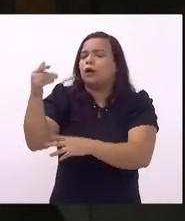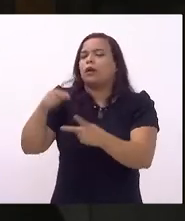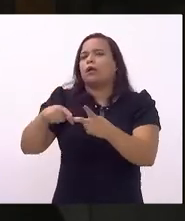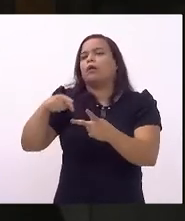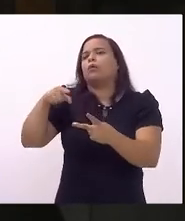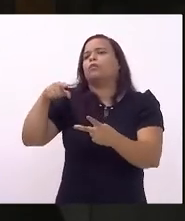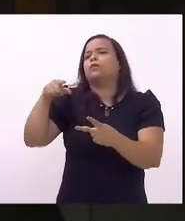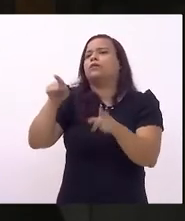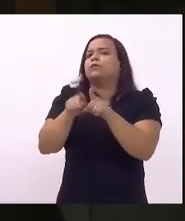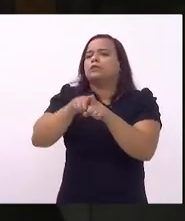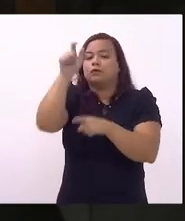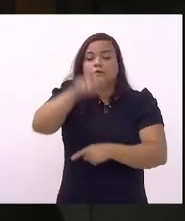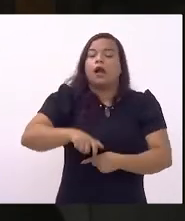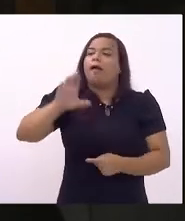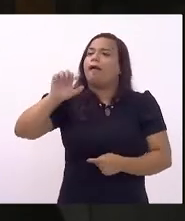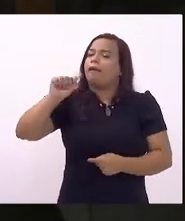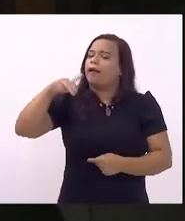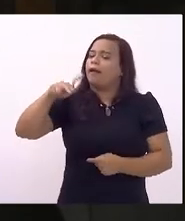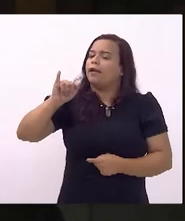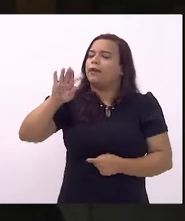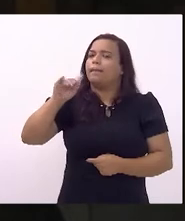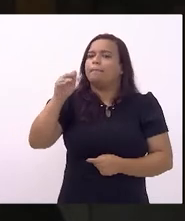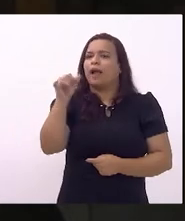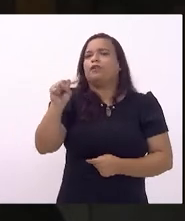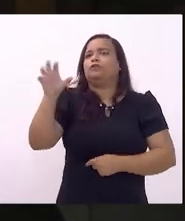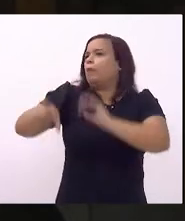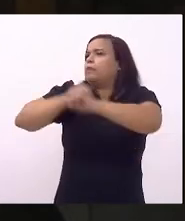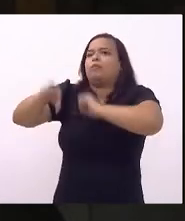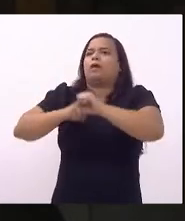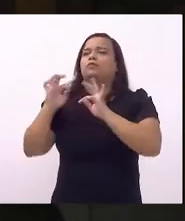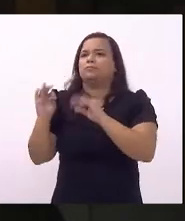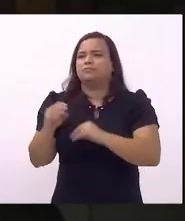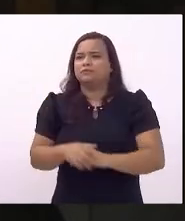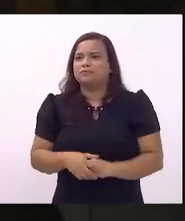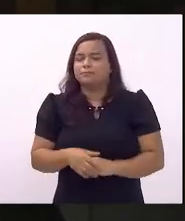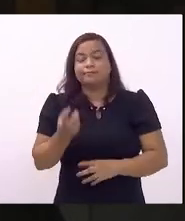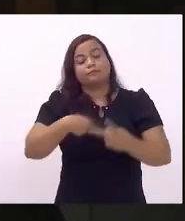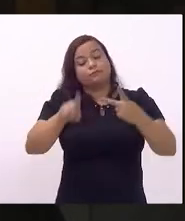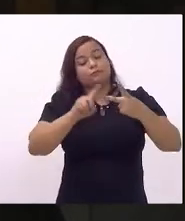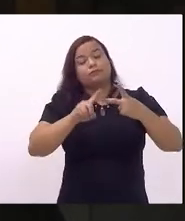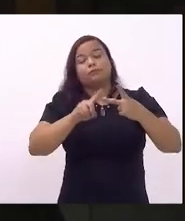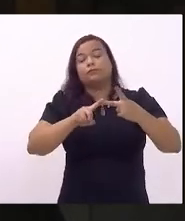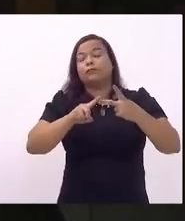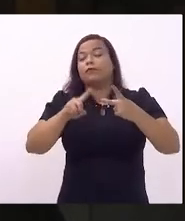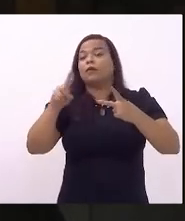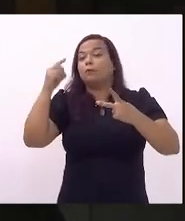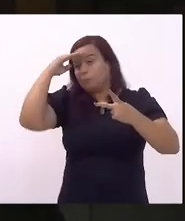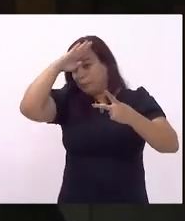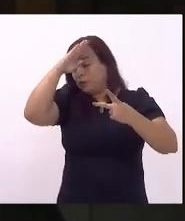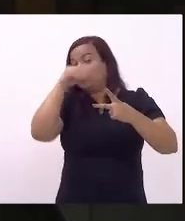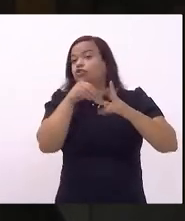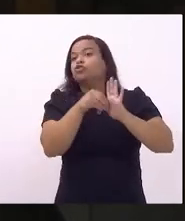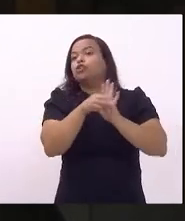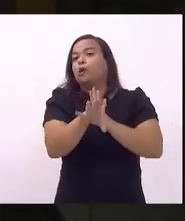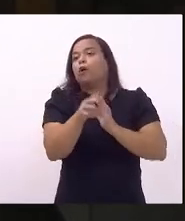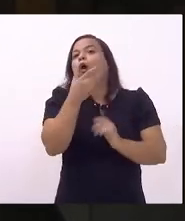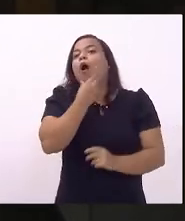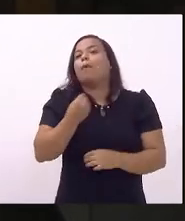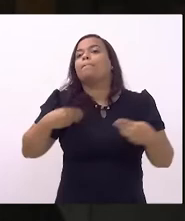o governo Bolsonaro indicou um ministro que mentia no seu currículo ficou cinco dias e foi mandado embora